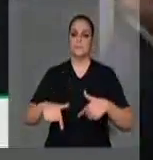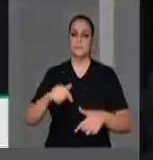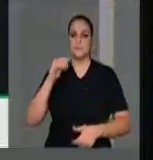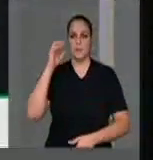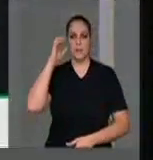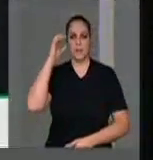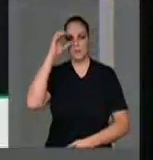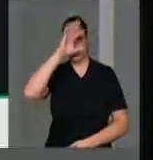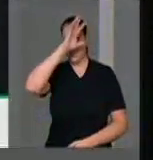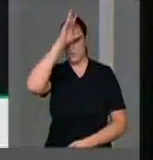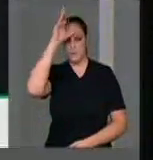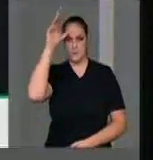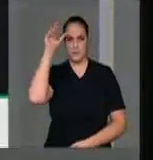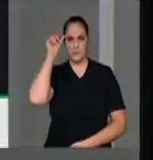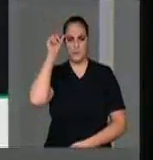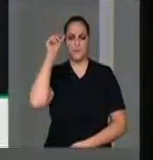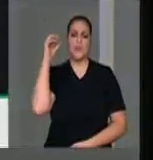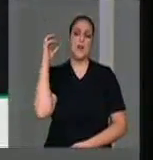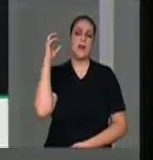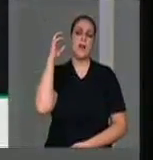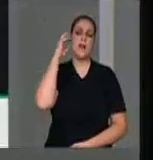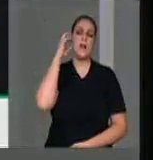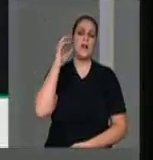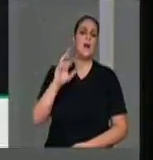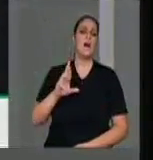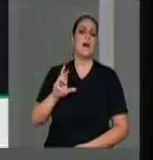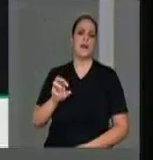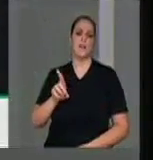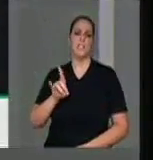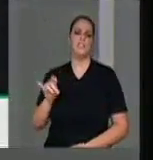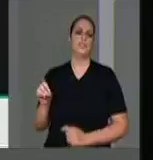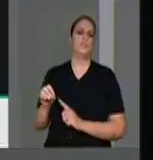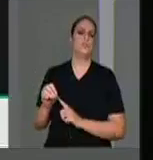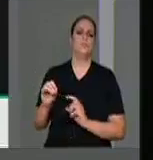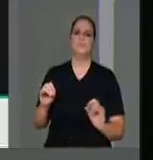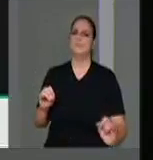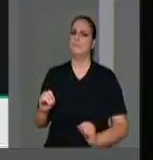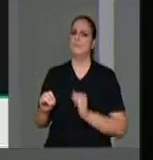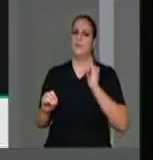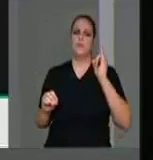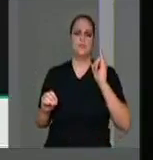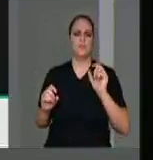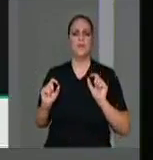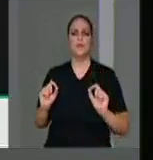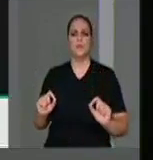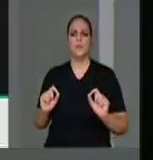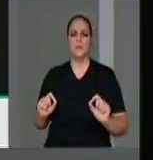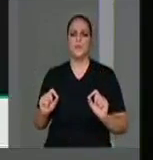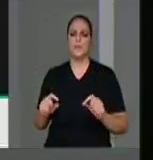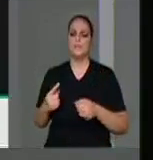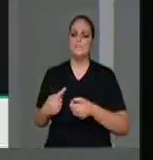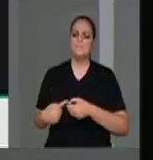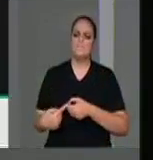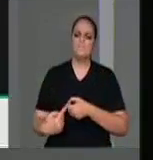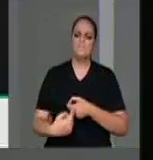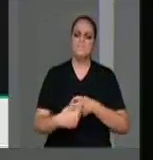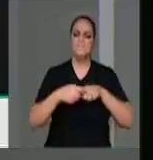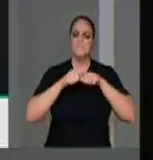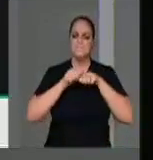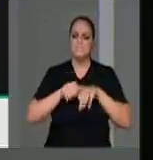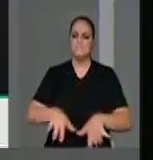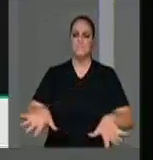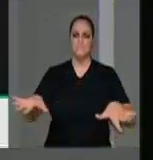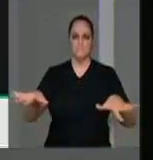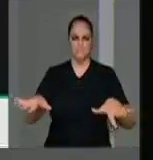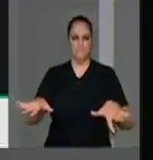Amazônia, O rádio é um veículo fundamental para a identidade e integração regionais e nacional.